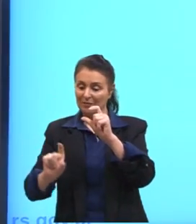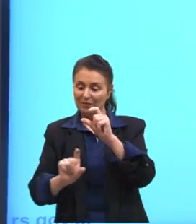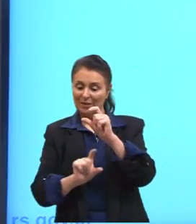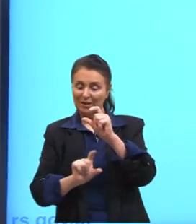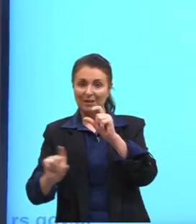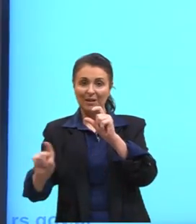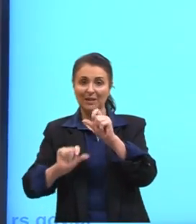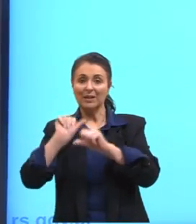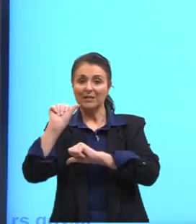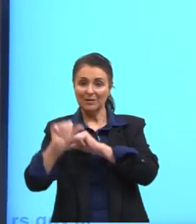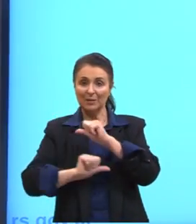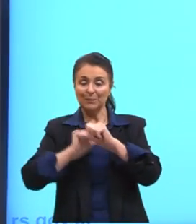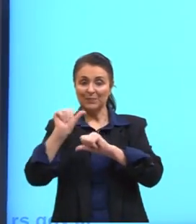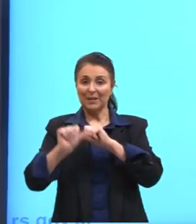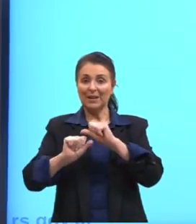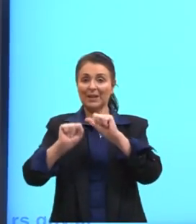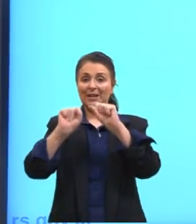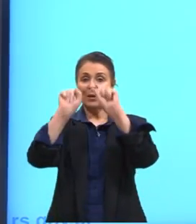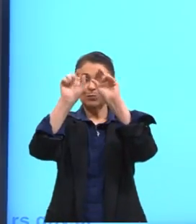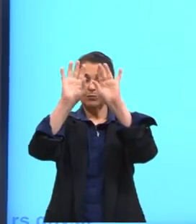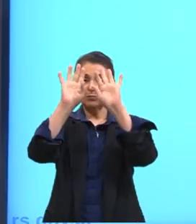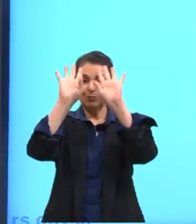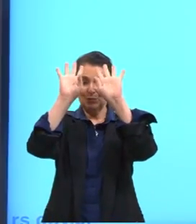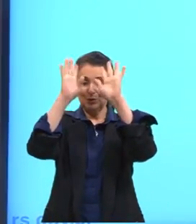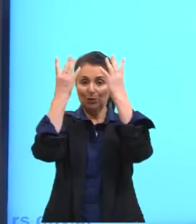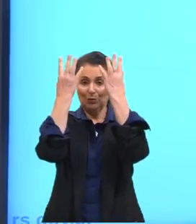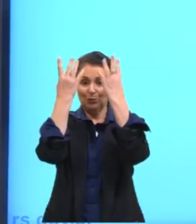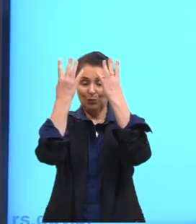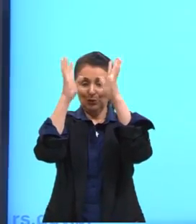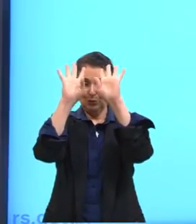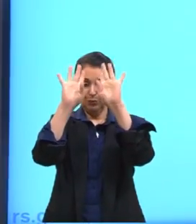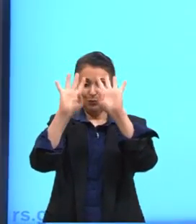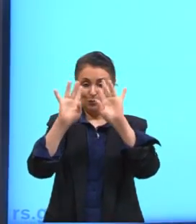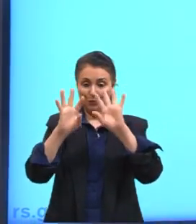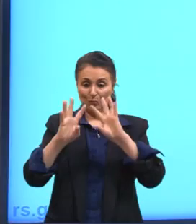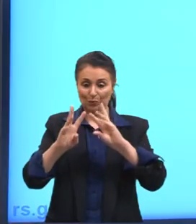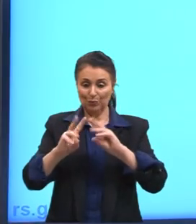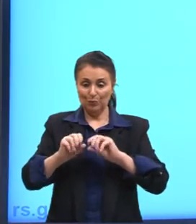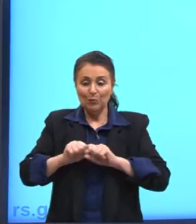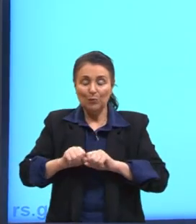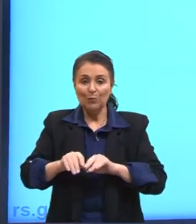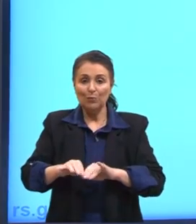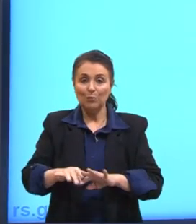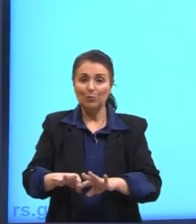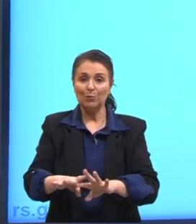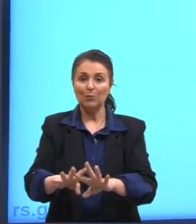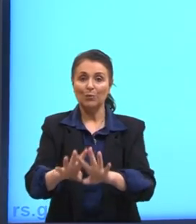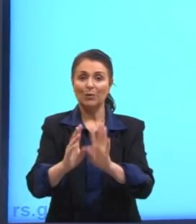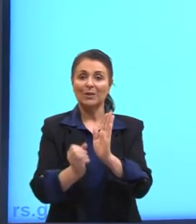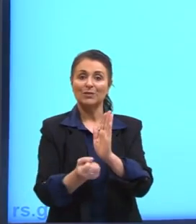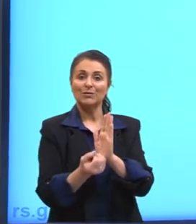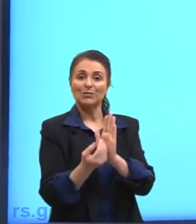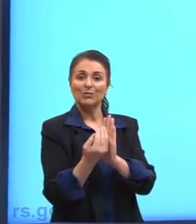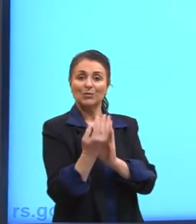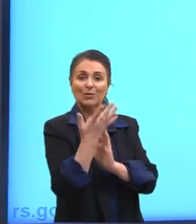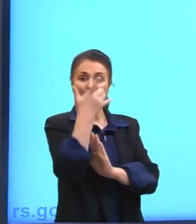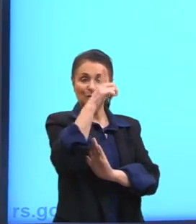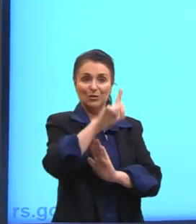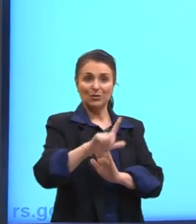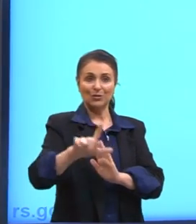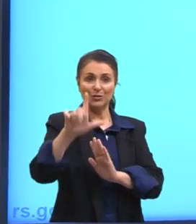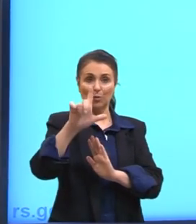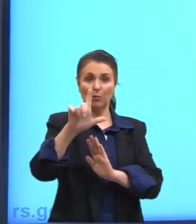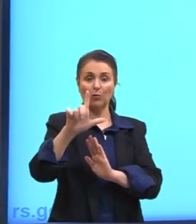Por isso que se chama condensador. E aí, gente tem uma bomba aqui, né? Onde essa água sobe, ela vem para cá, né? Onde ela é